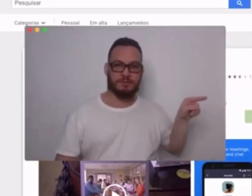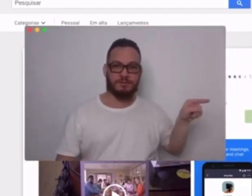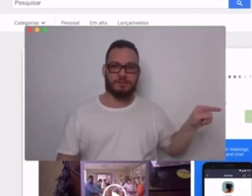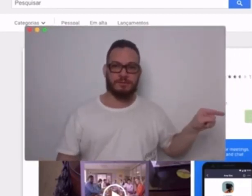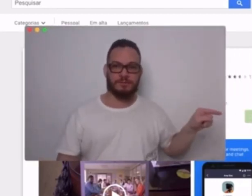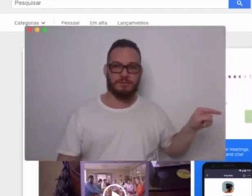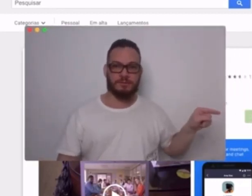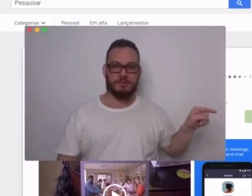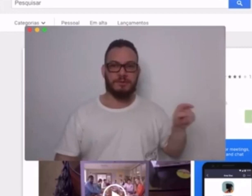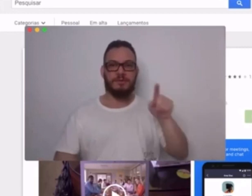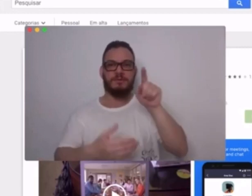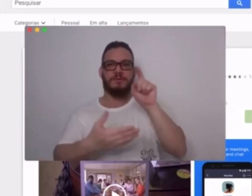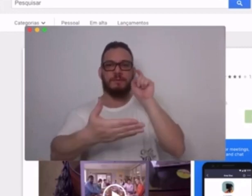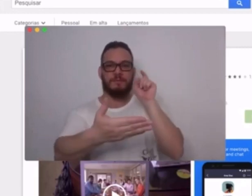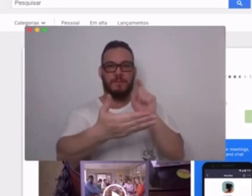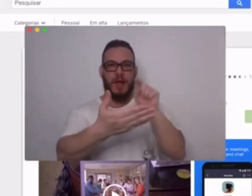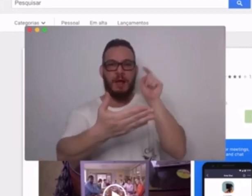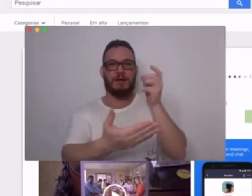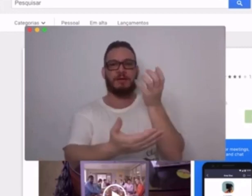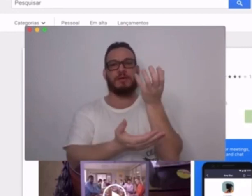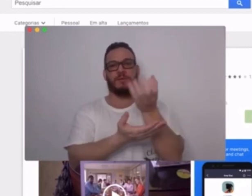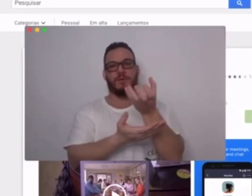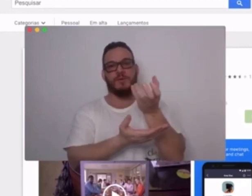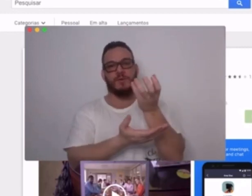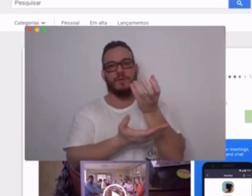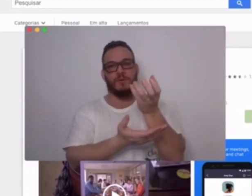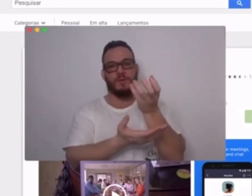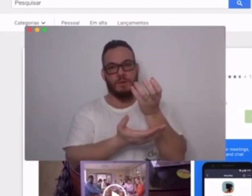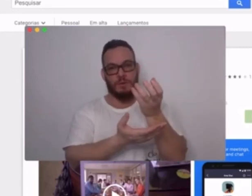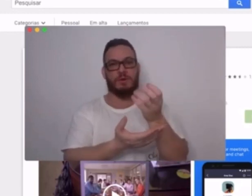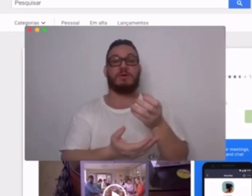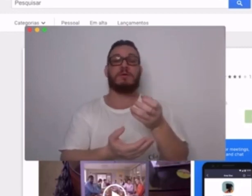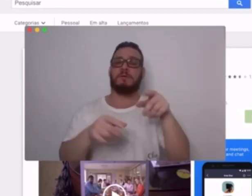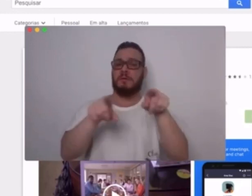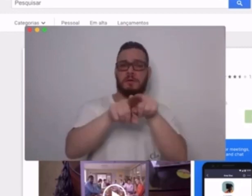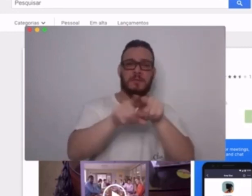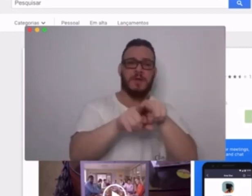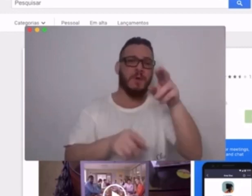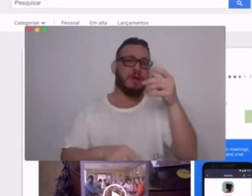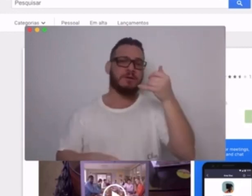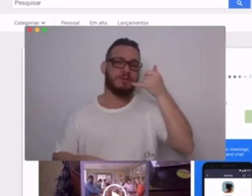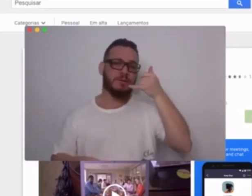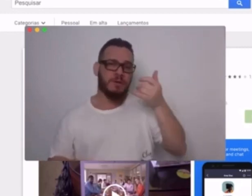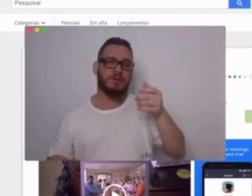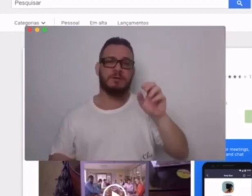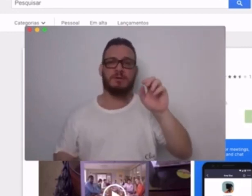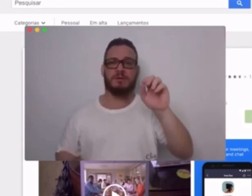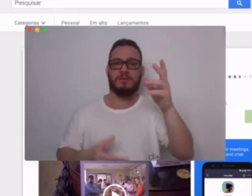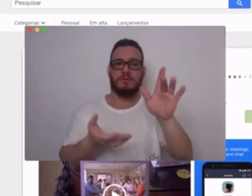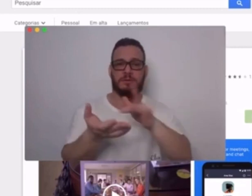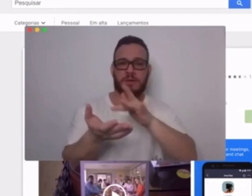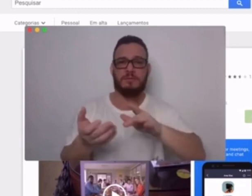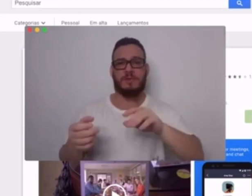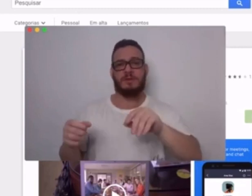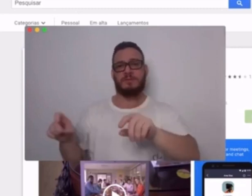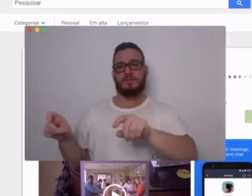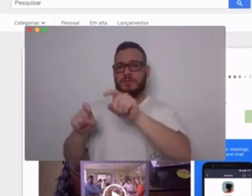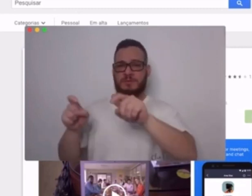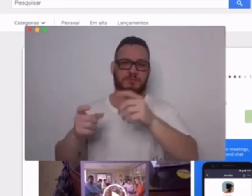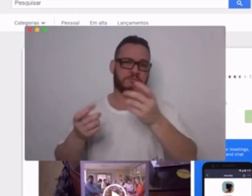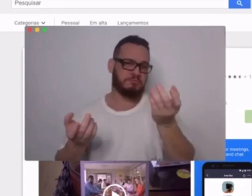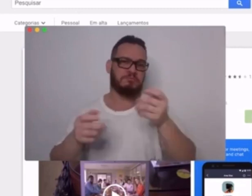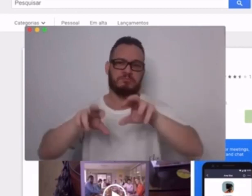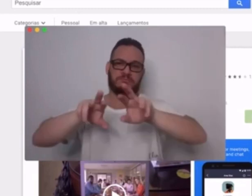vendo? Nesse botãozinho verde aqui no canto. Vocês podem clicar e aguardar o tempo que a sua máquina vai demorar para poder